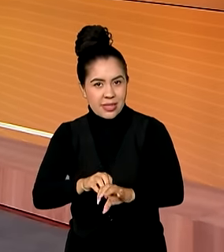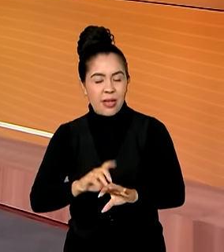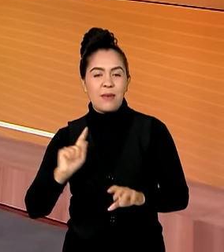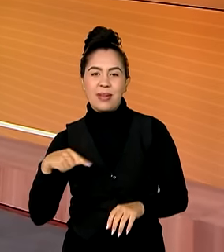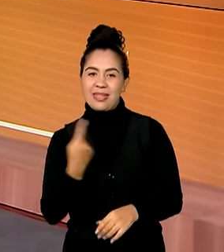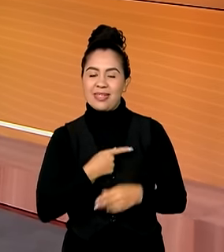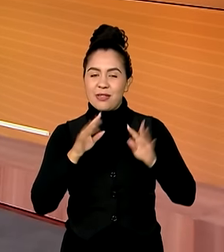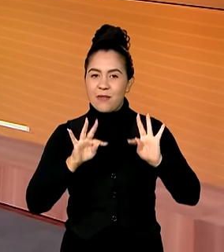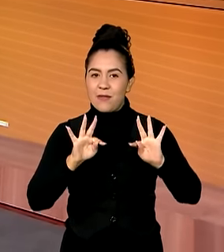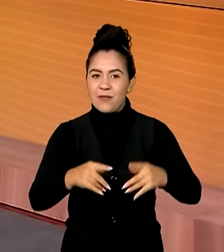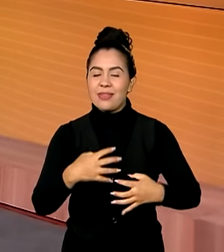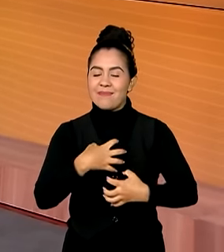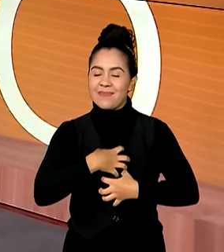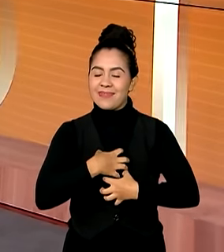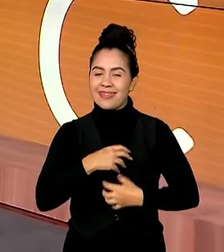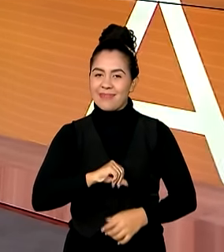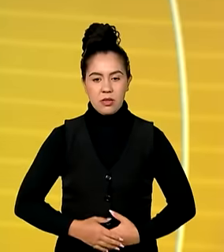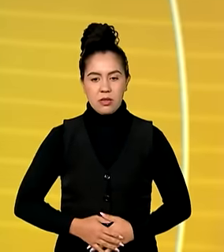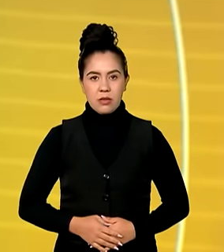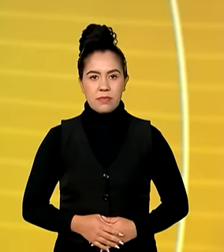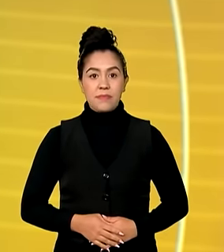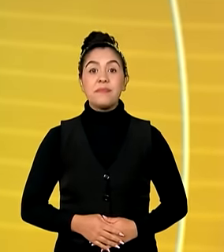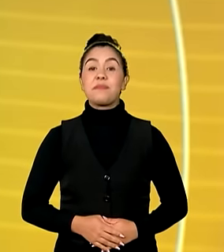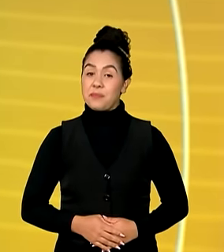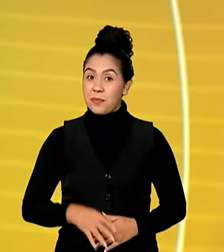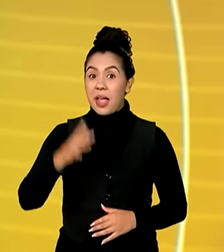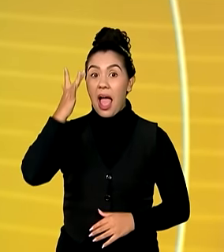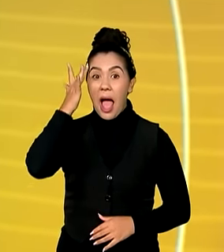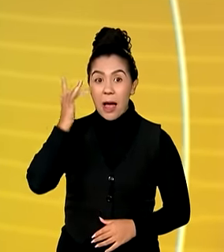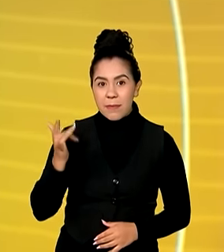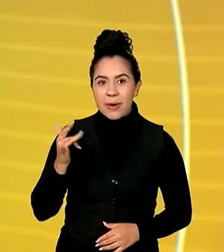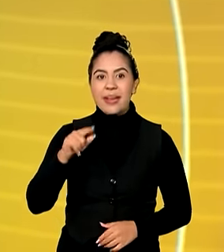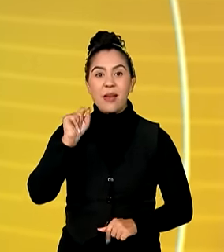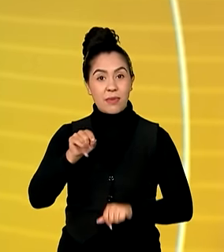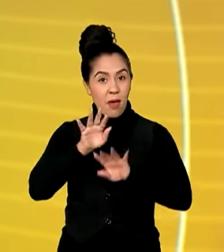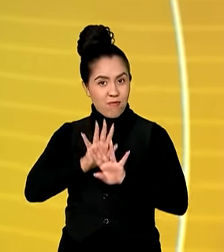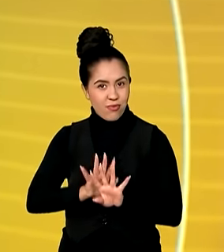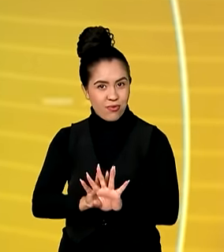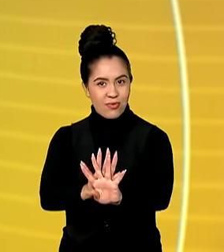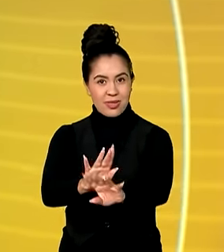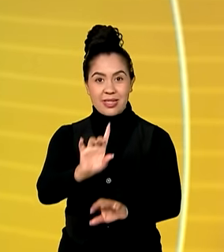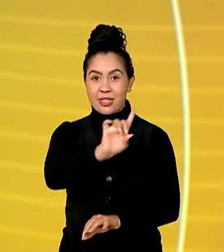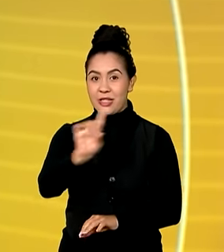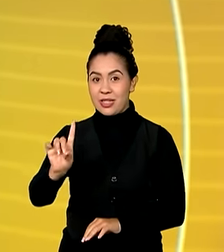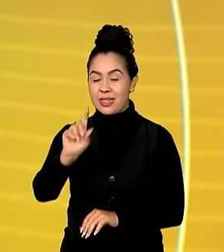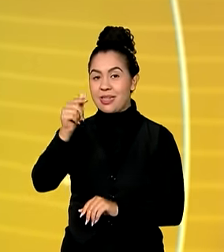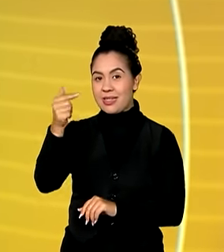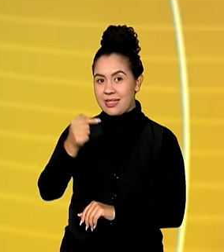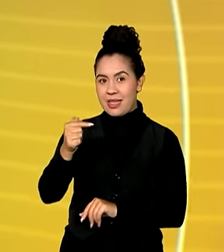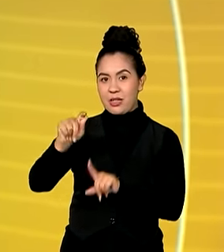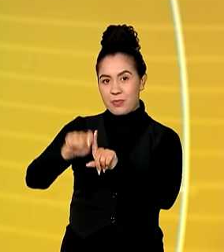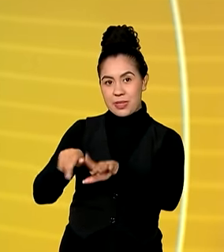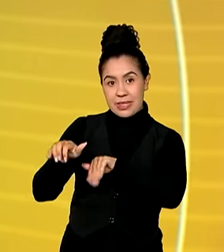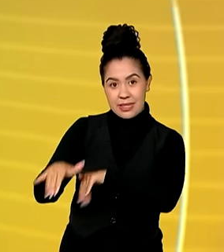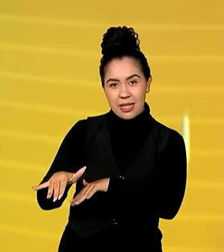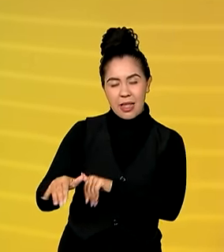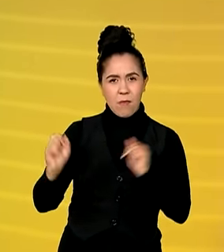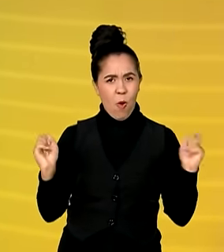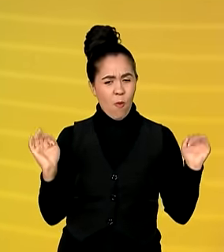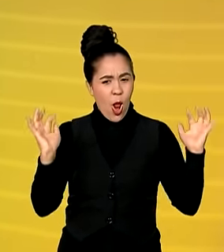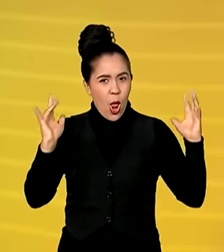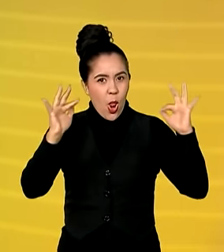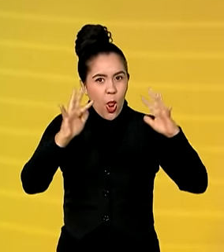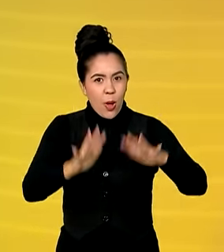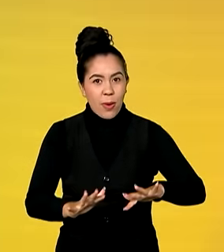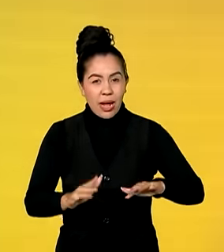otimismo e fé no Brasil. E amanhã tem o desfile de 7 de setembro, um evento que atrai muita gente. E a Esquadrilha da